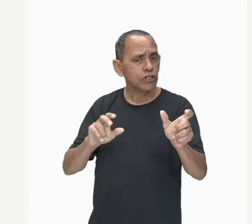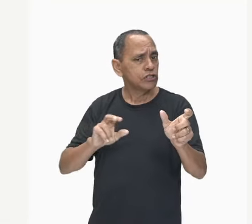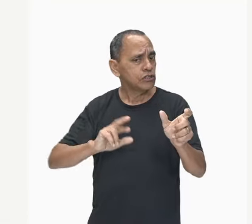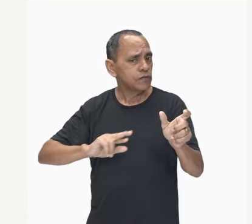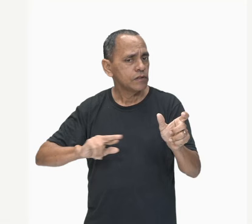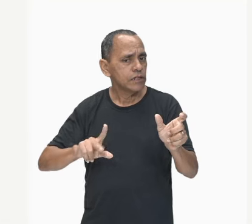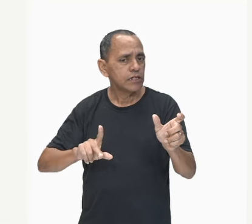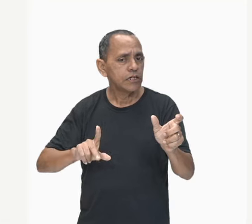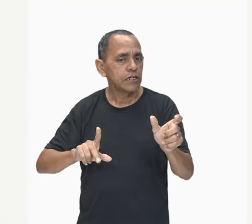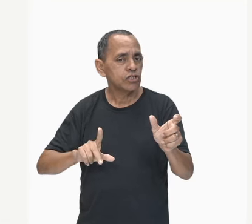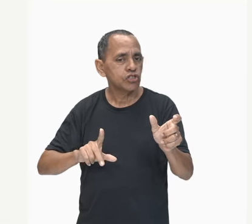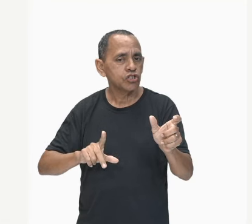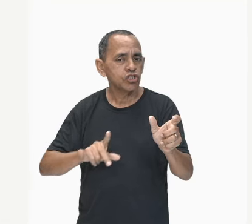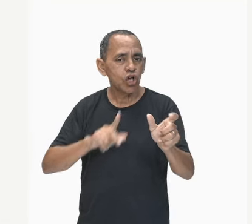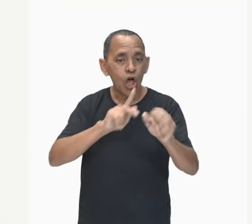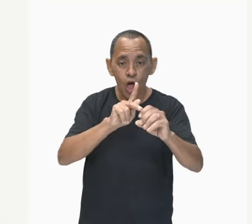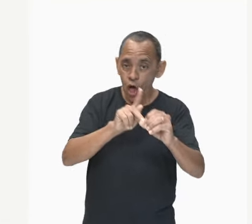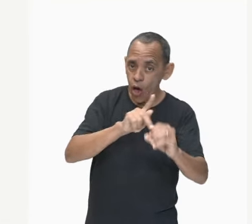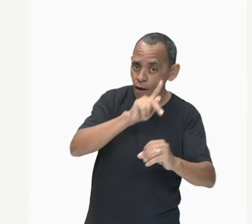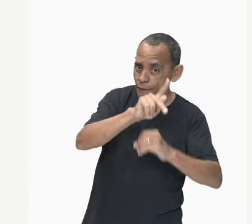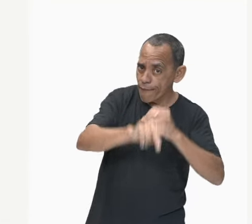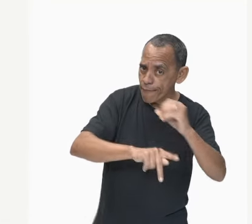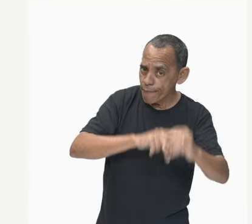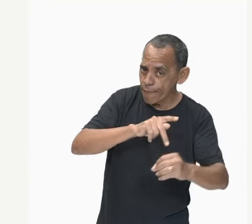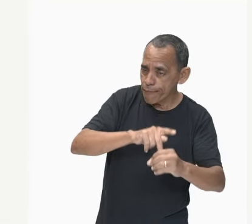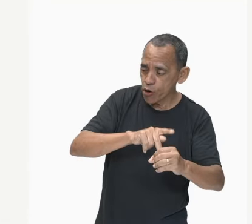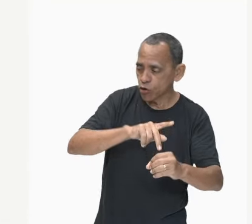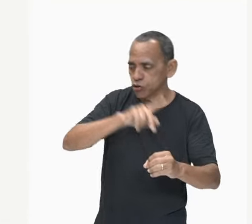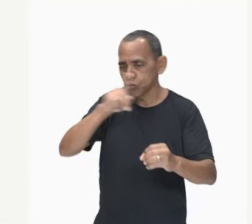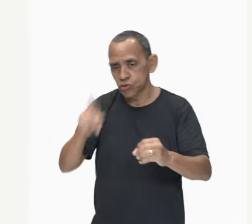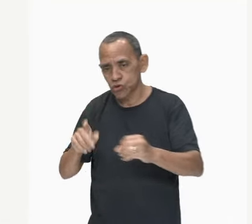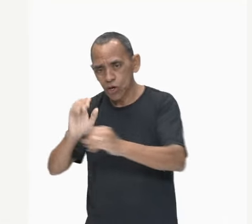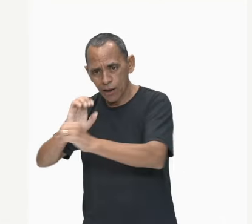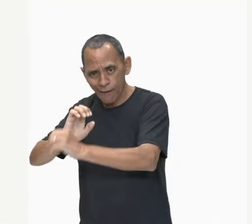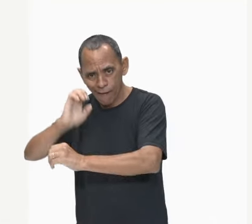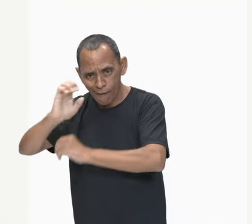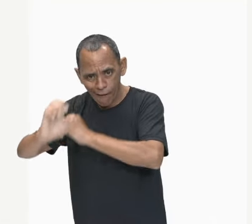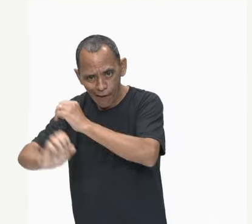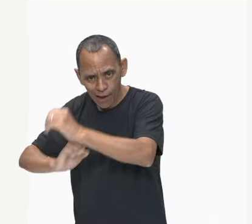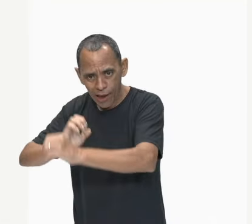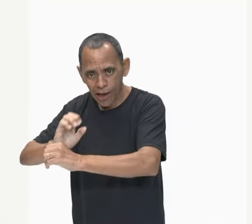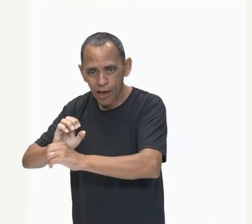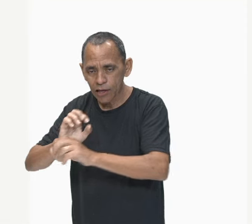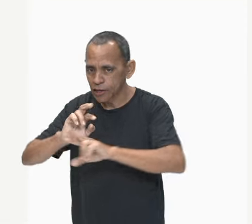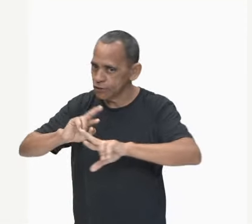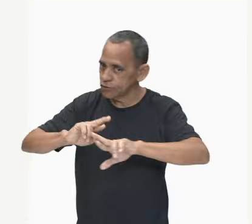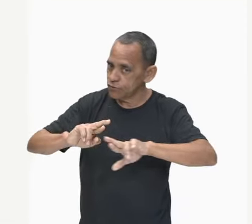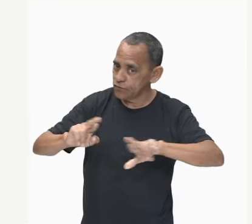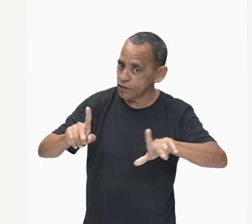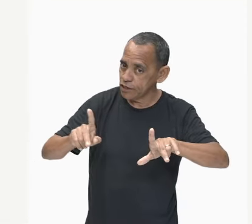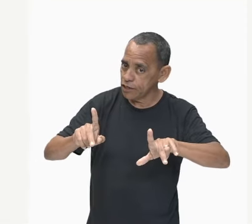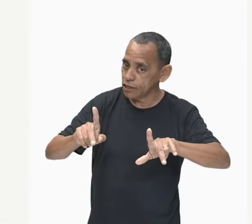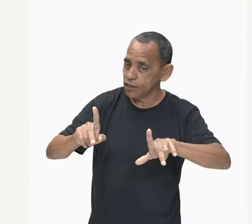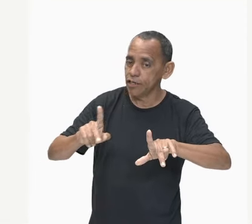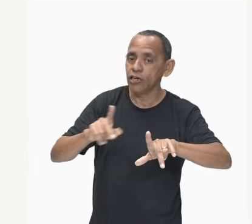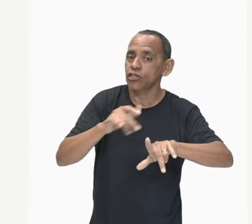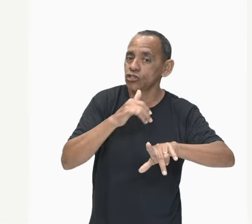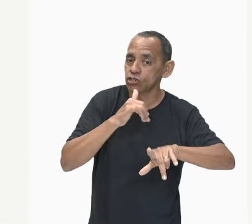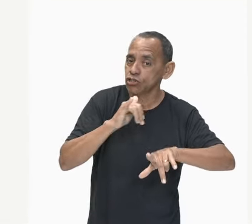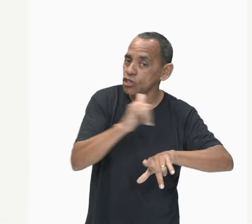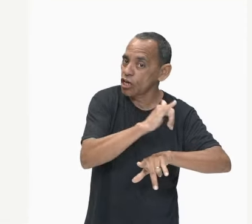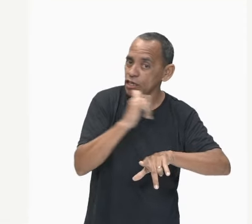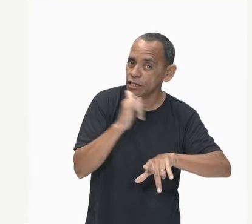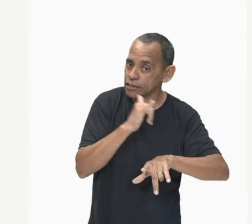NP, seja maior que o número de elétrons, NE, o corpo estará carregado positivamente e do